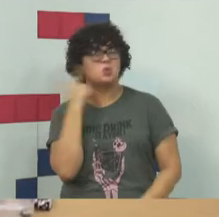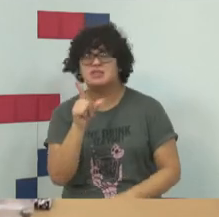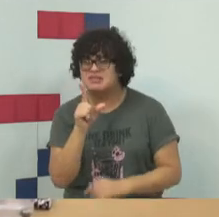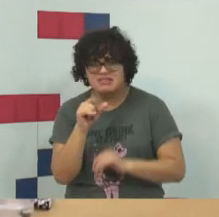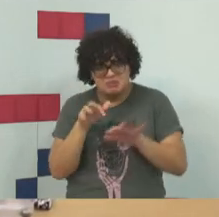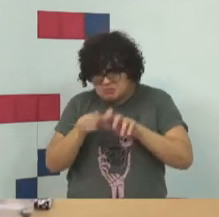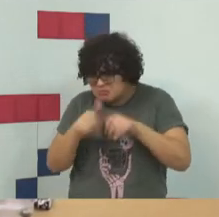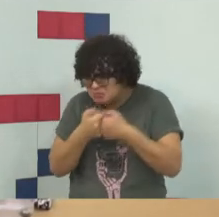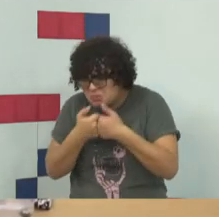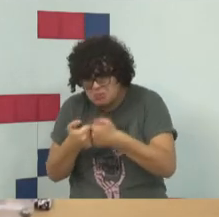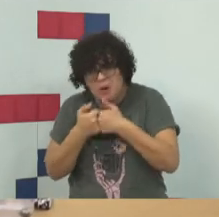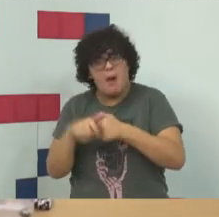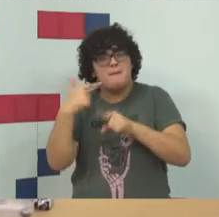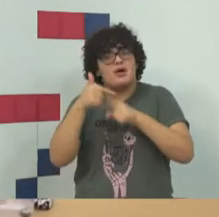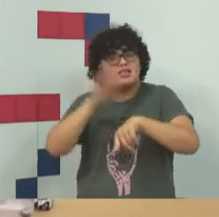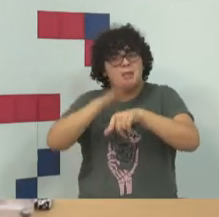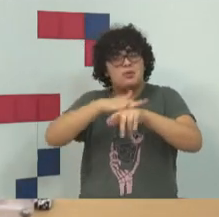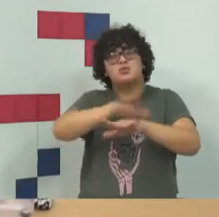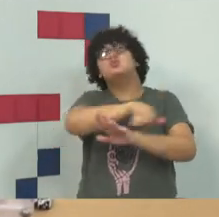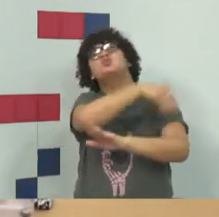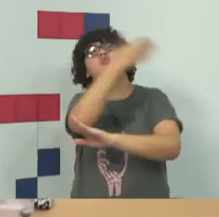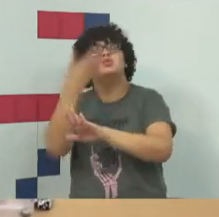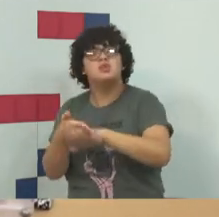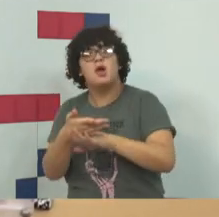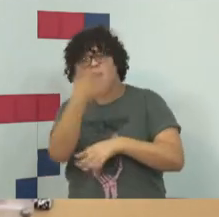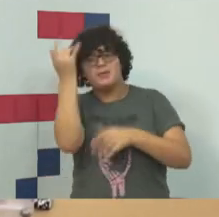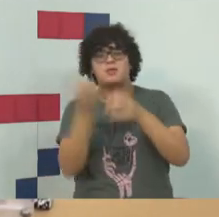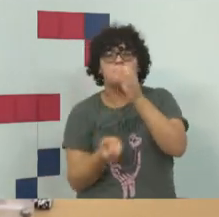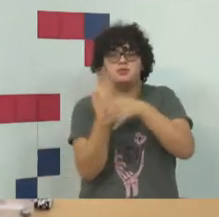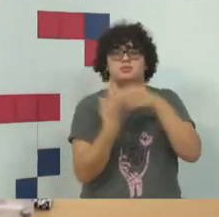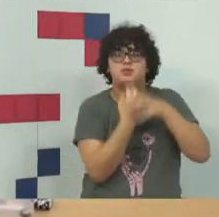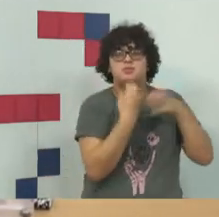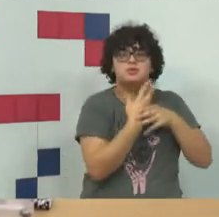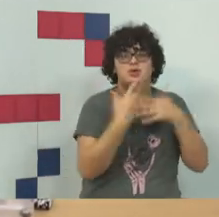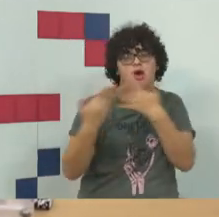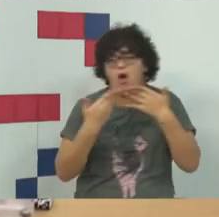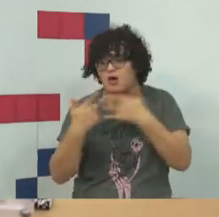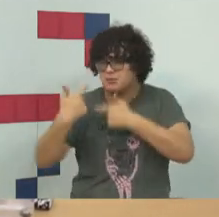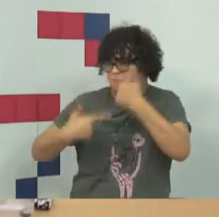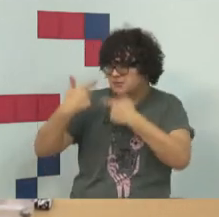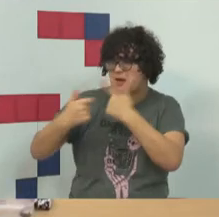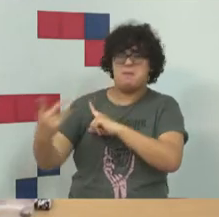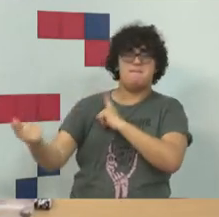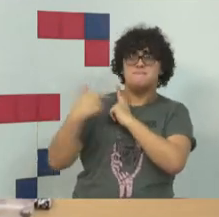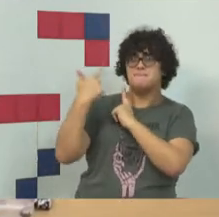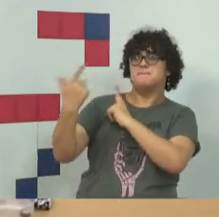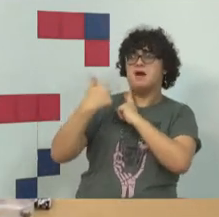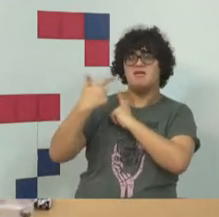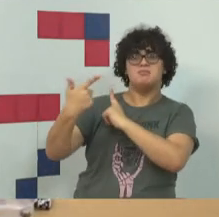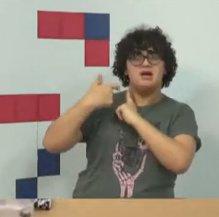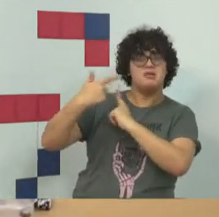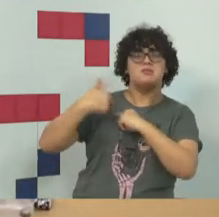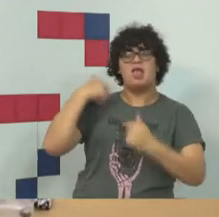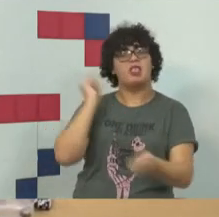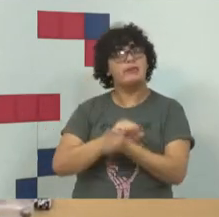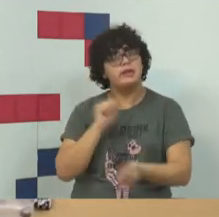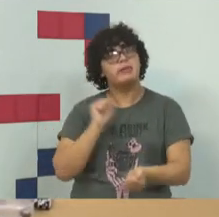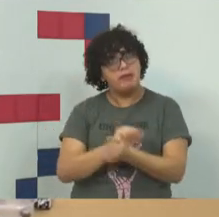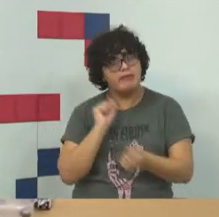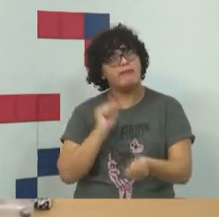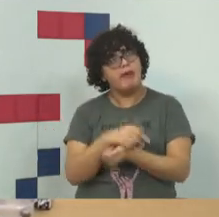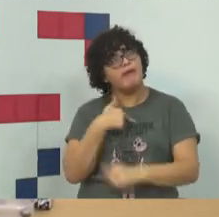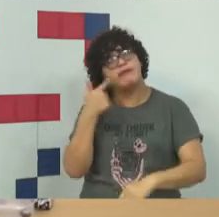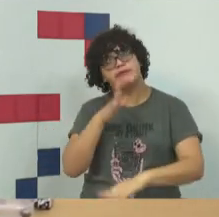inteiro os coleguinhas lá criam conchavos informáticos e matam o seu jogador o tempo inteiro e você fica esperando você poder